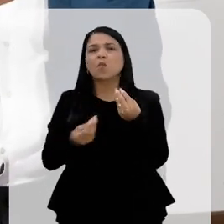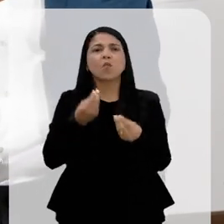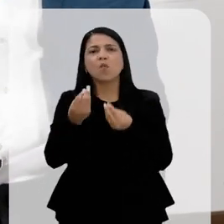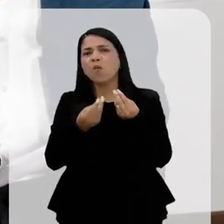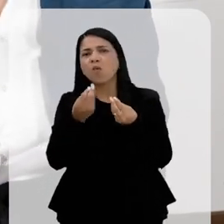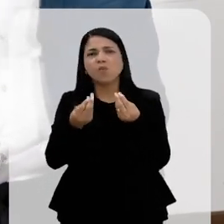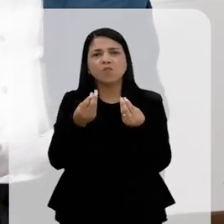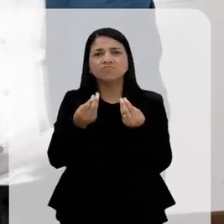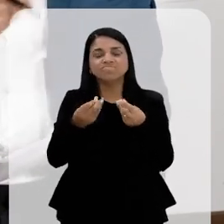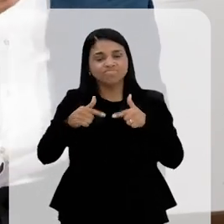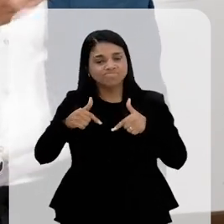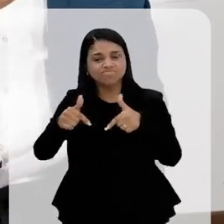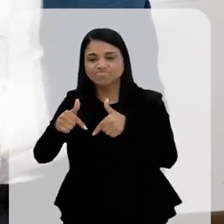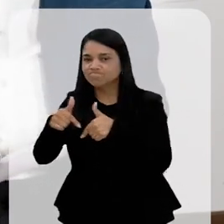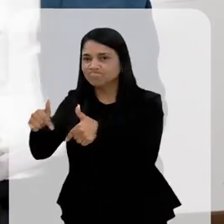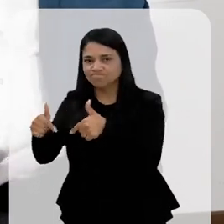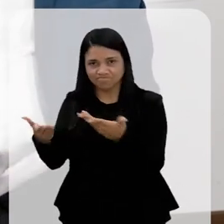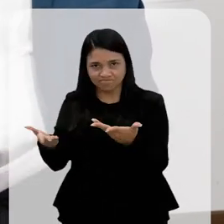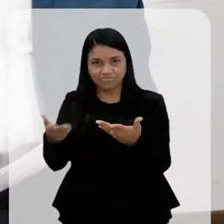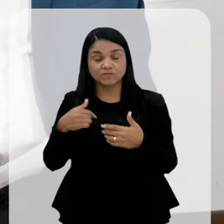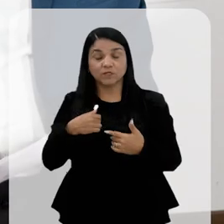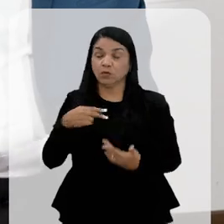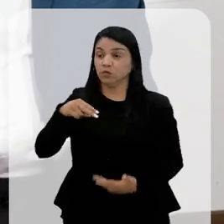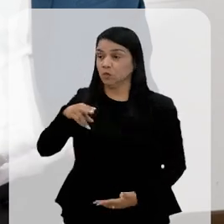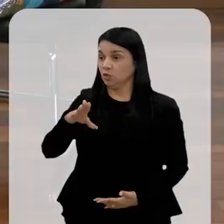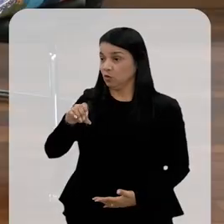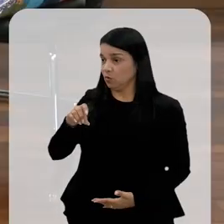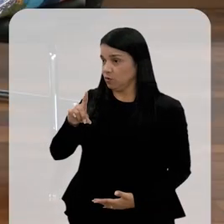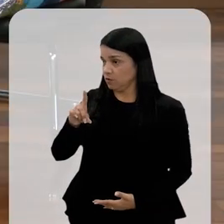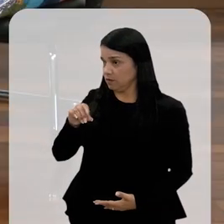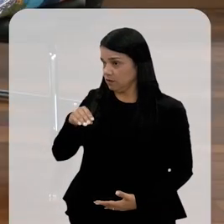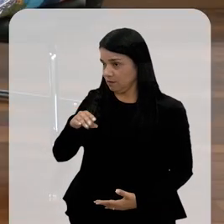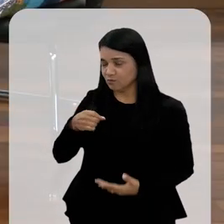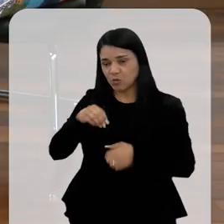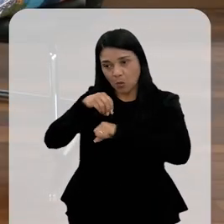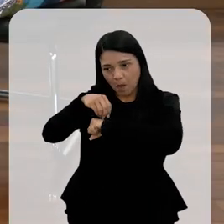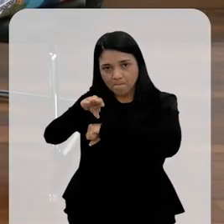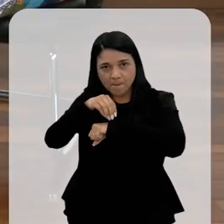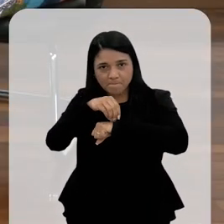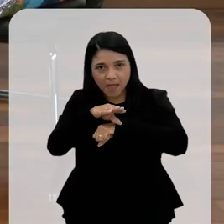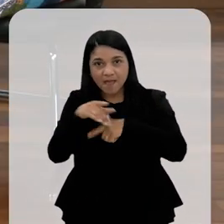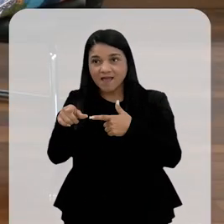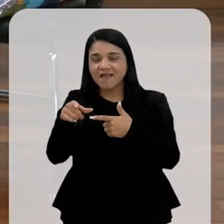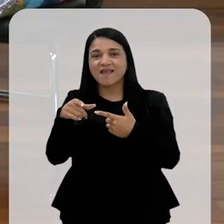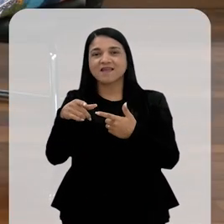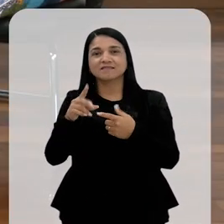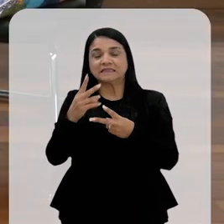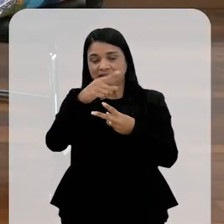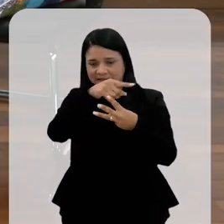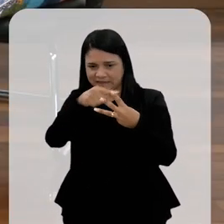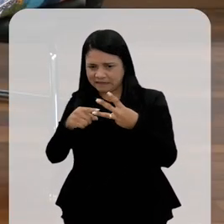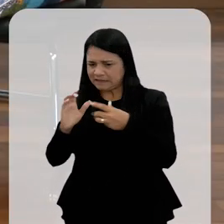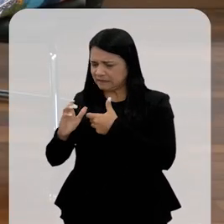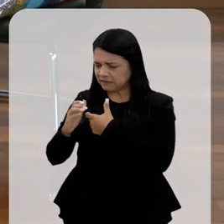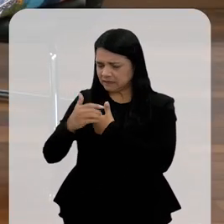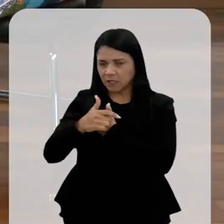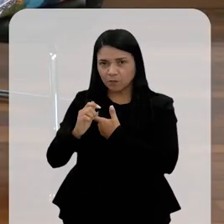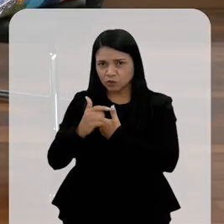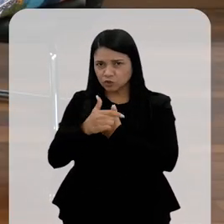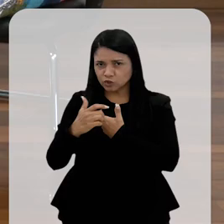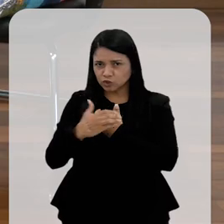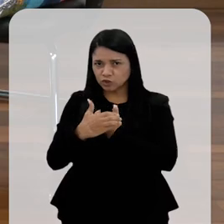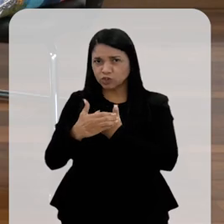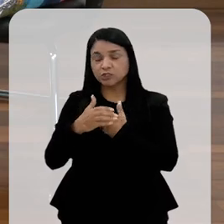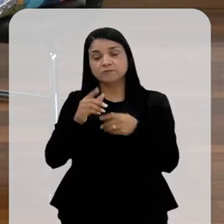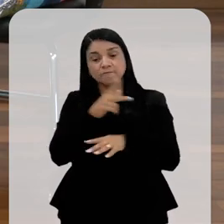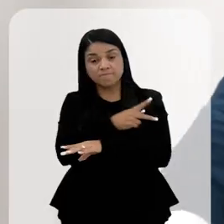tornar isso de maneira efetiva. Nicodemos, eu queria compartilhar com vocês três termos que